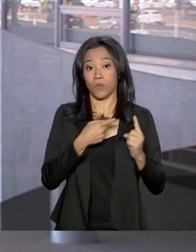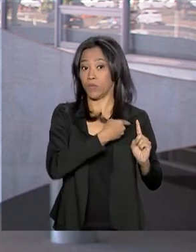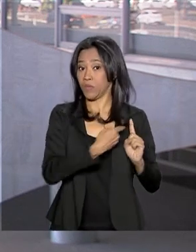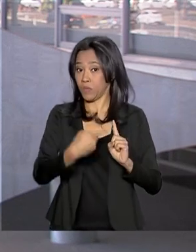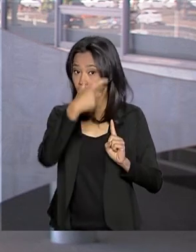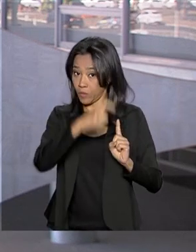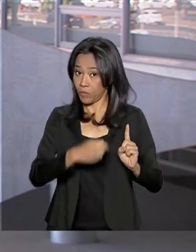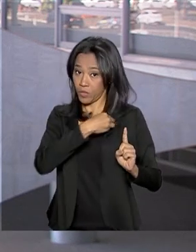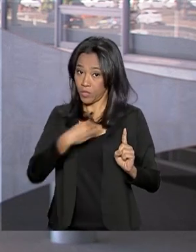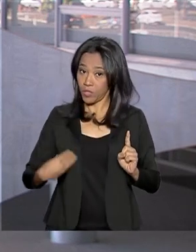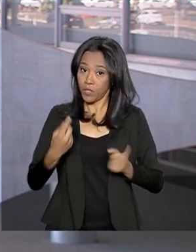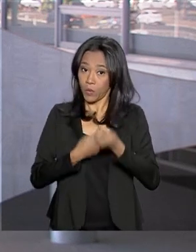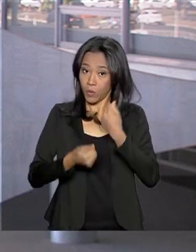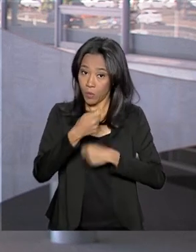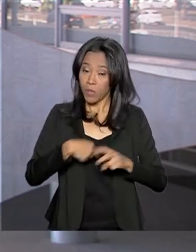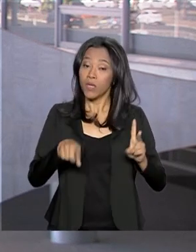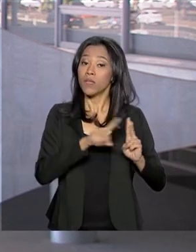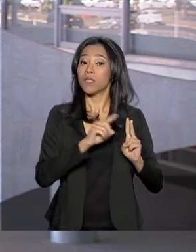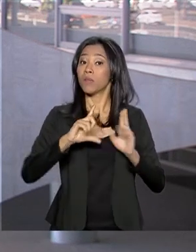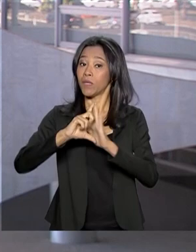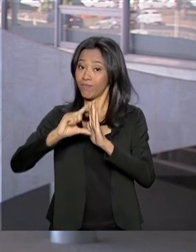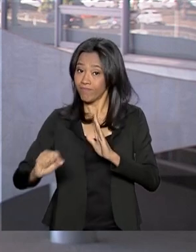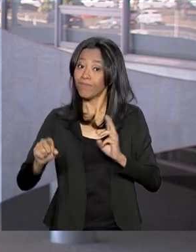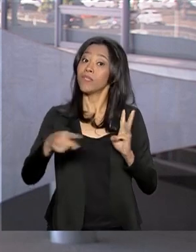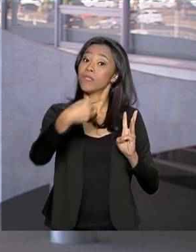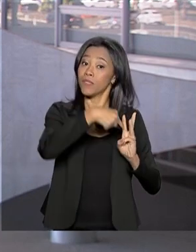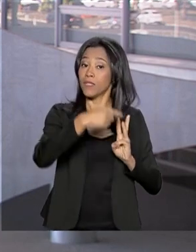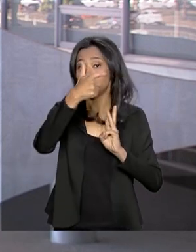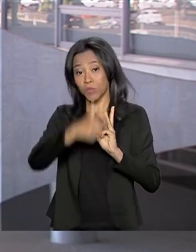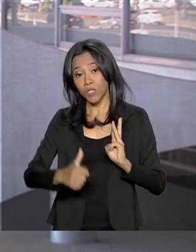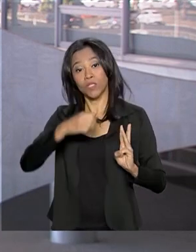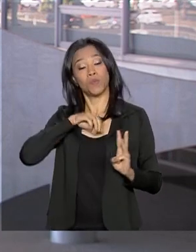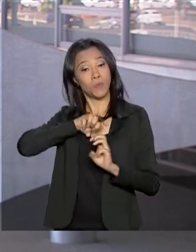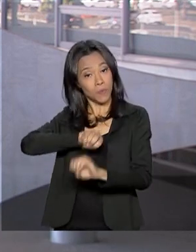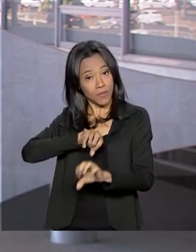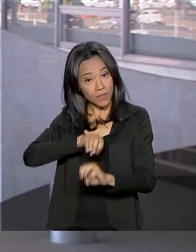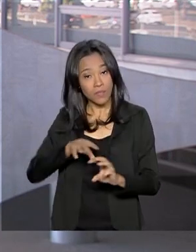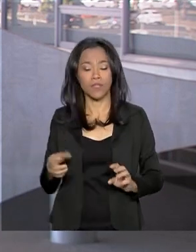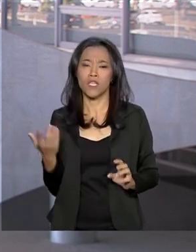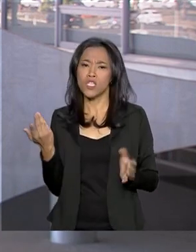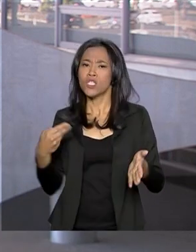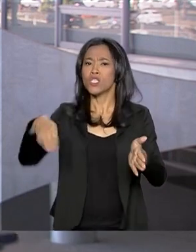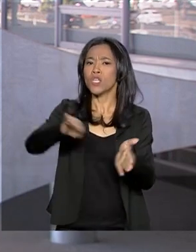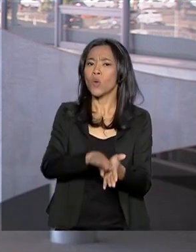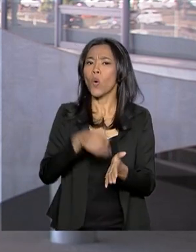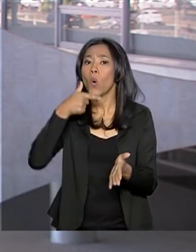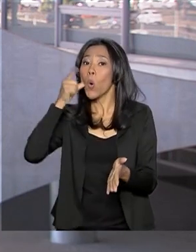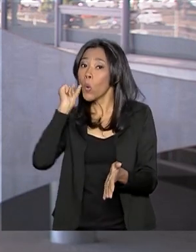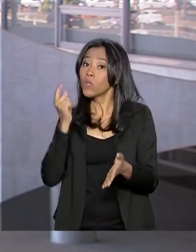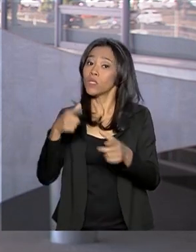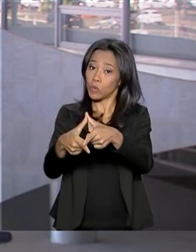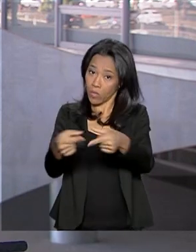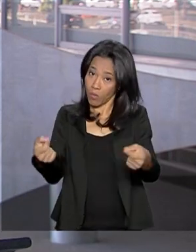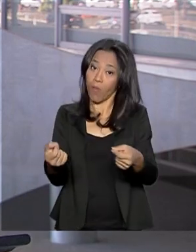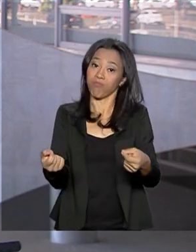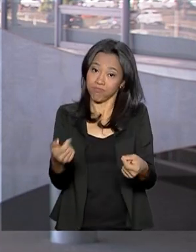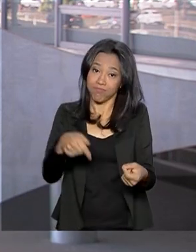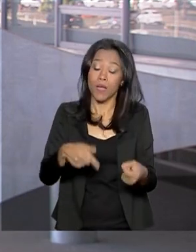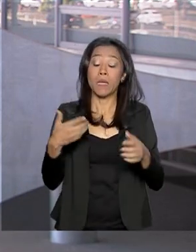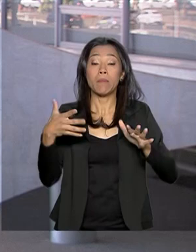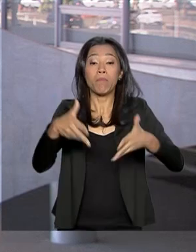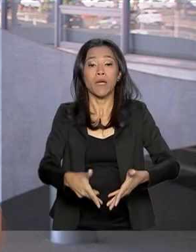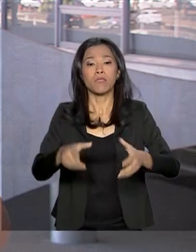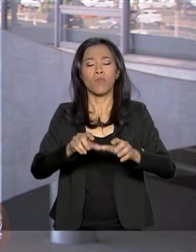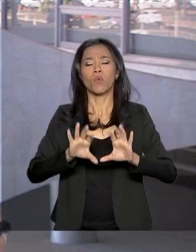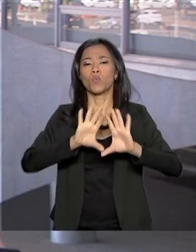Economia, da Casa Civil e com o ministro da Educação. O presidente chegou de Osaka, no Japão, ontem, onde participou da reunião do